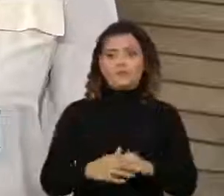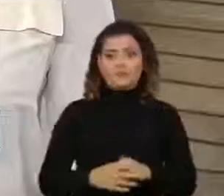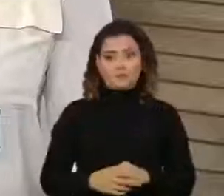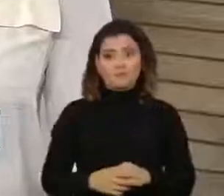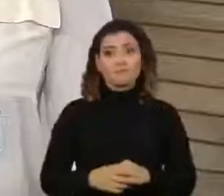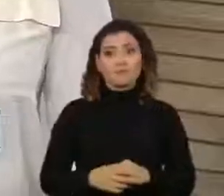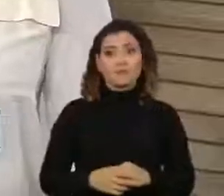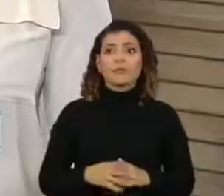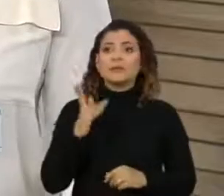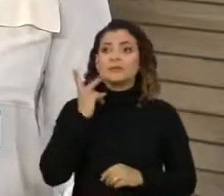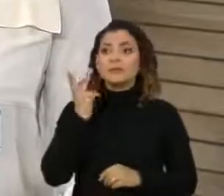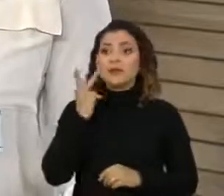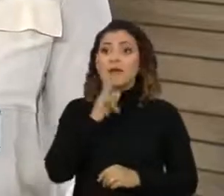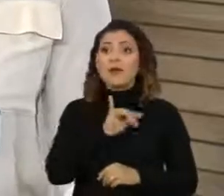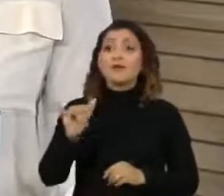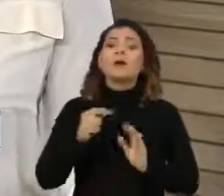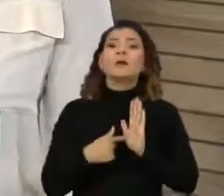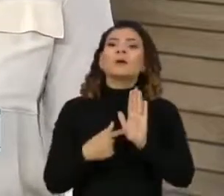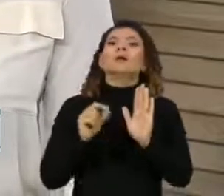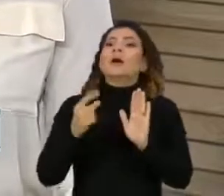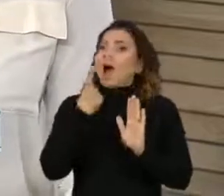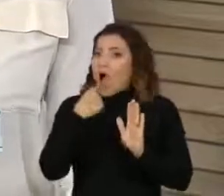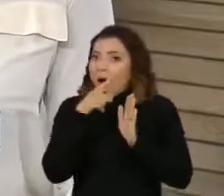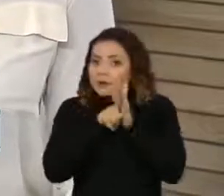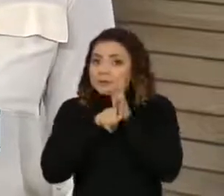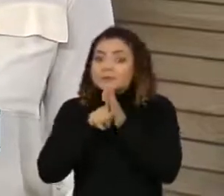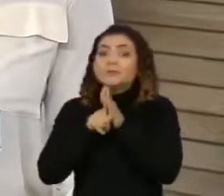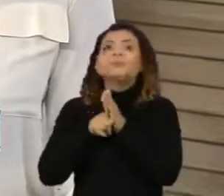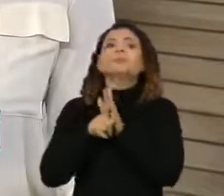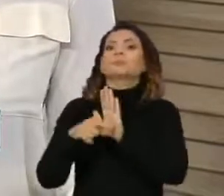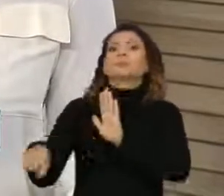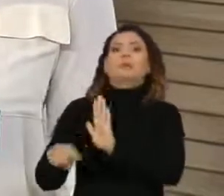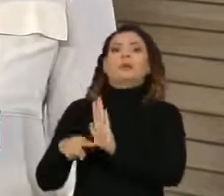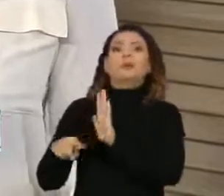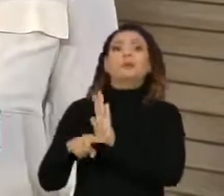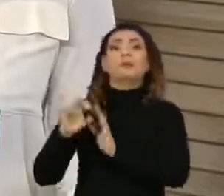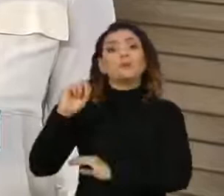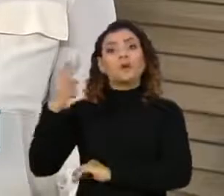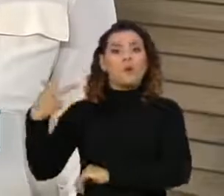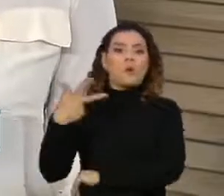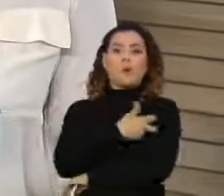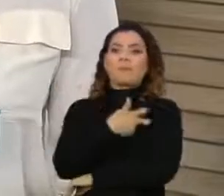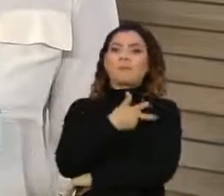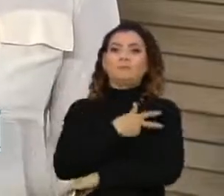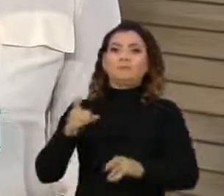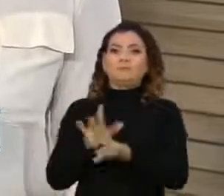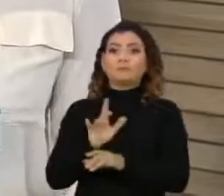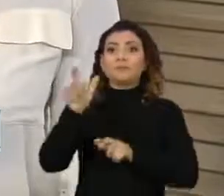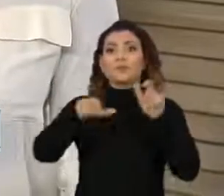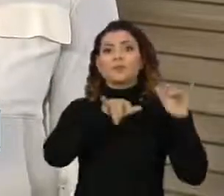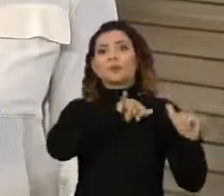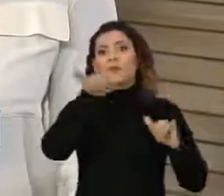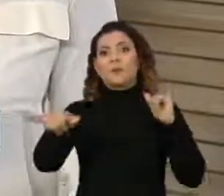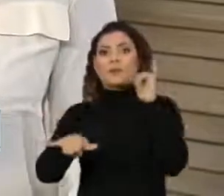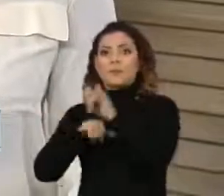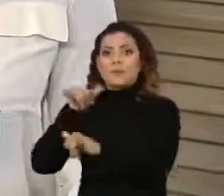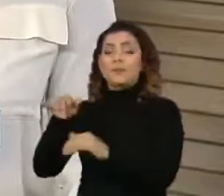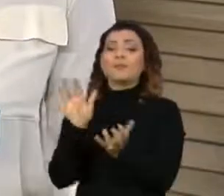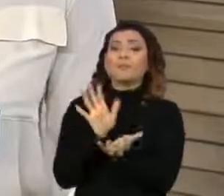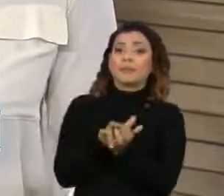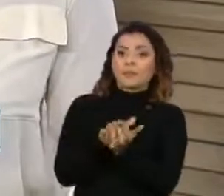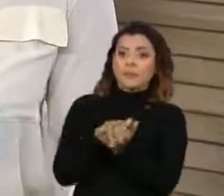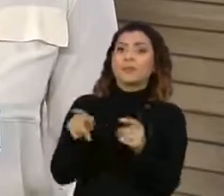O Ceará vai exigir teste negativo de Covid-19 ou vacinação completa de viajantes. E